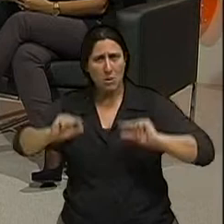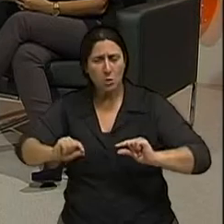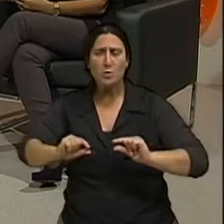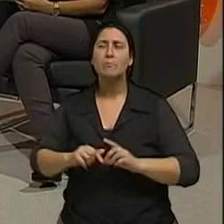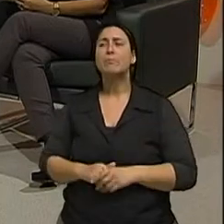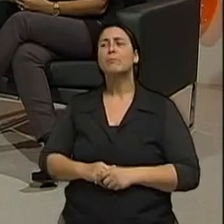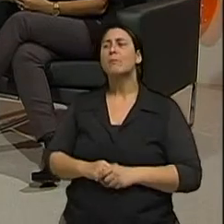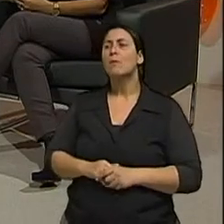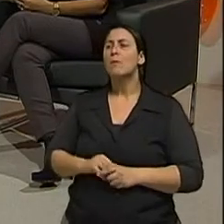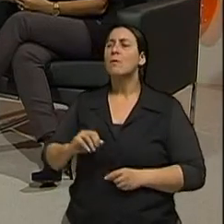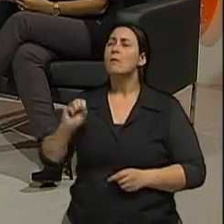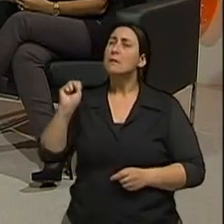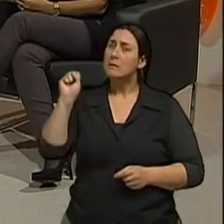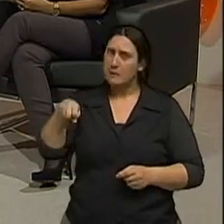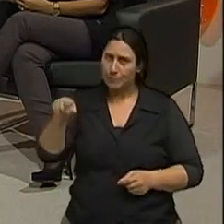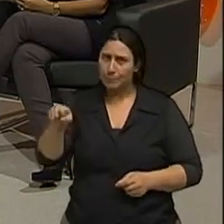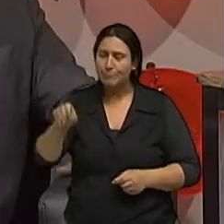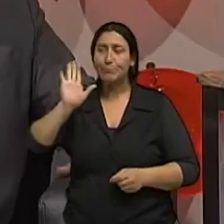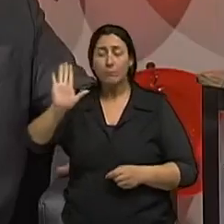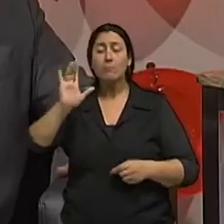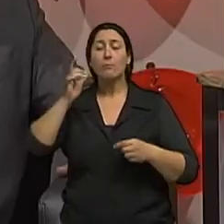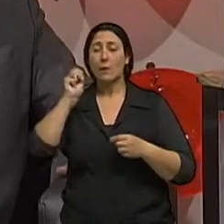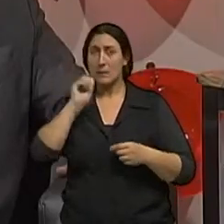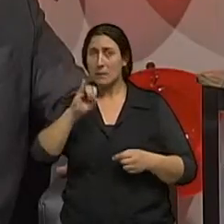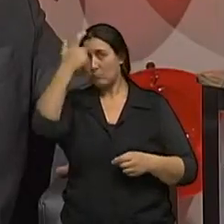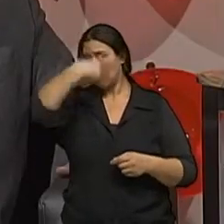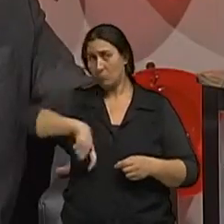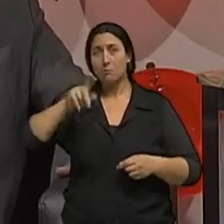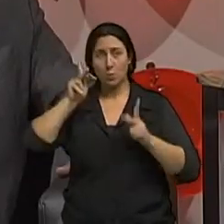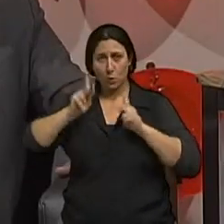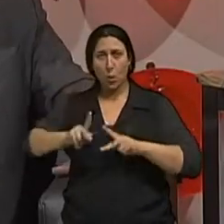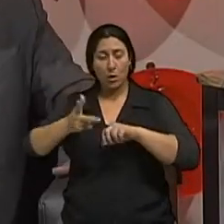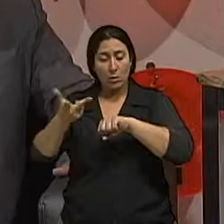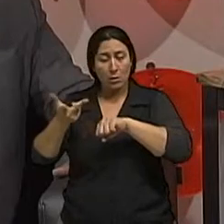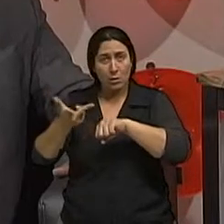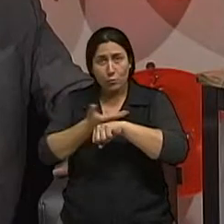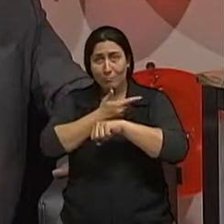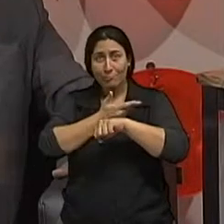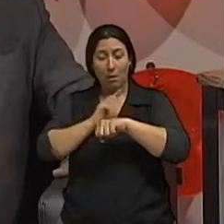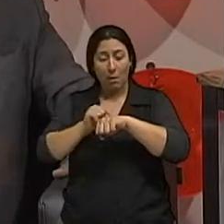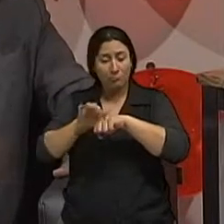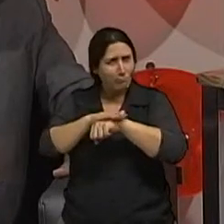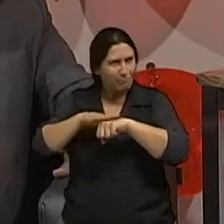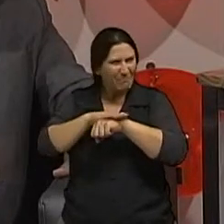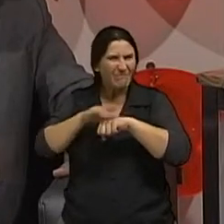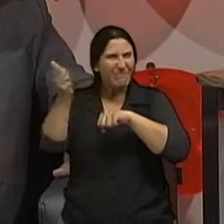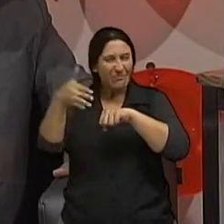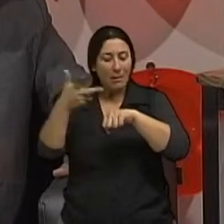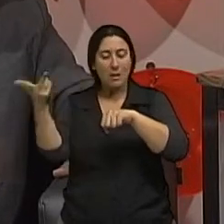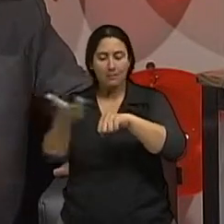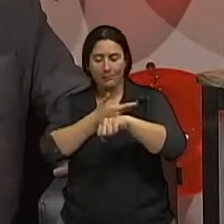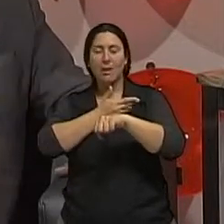Isabel assim o tratamento cirúrgico não tem uma grande evolução porque ele é exatamente como era